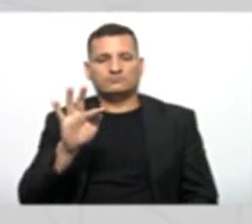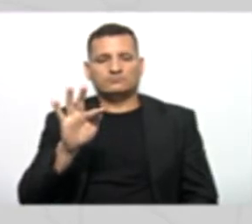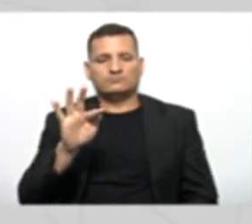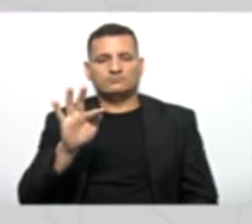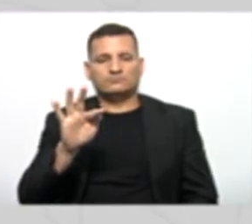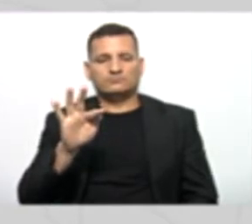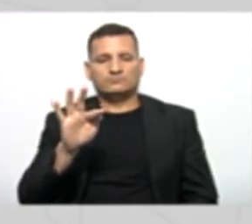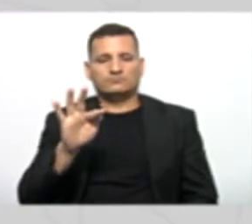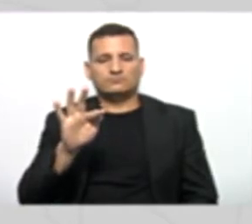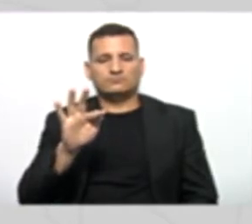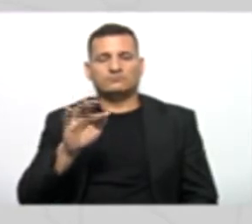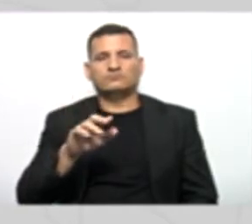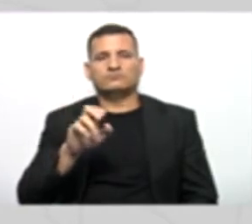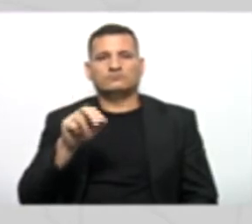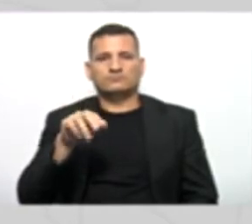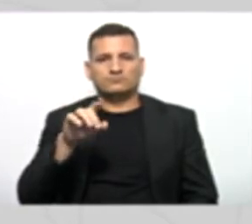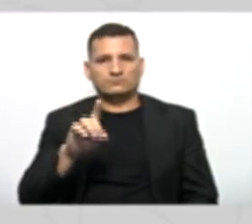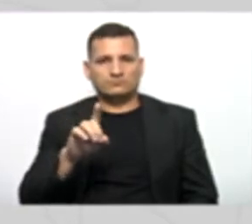Endereço